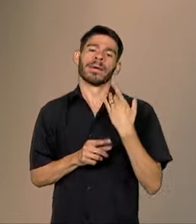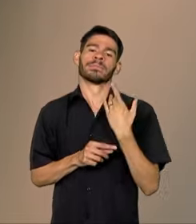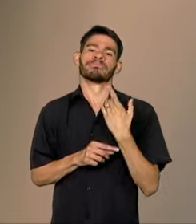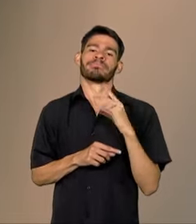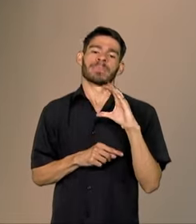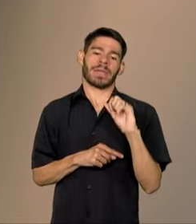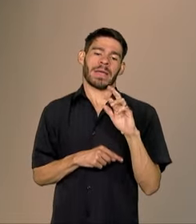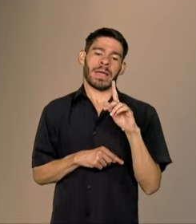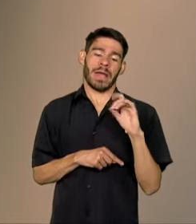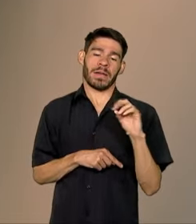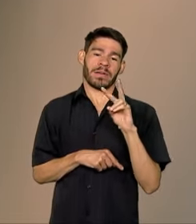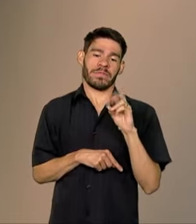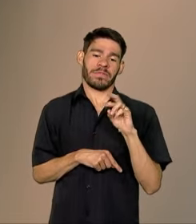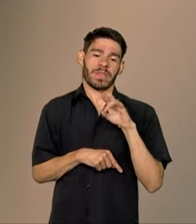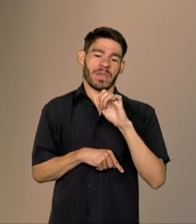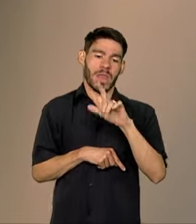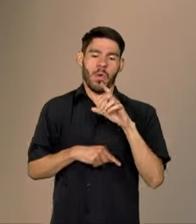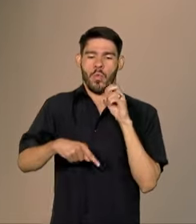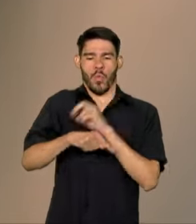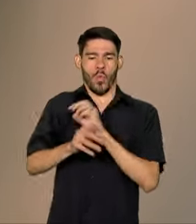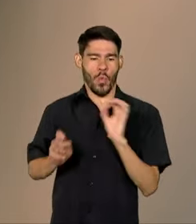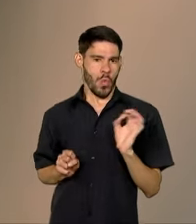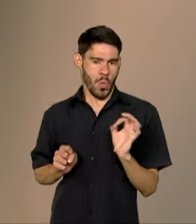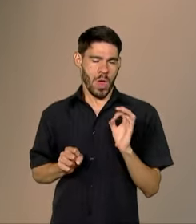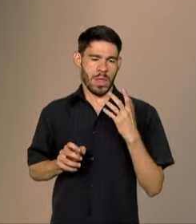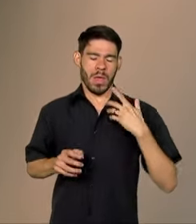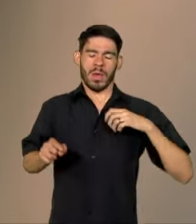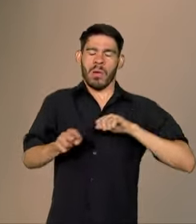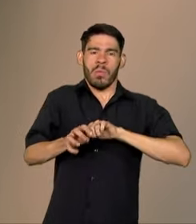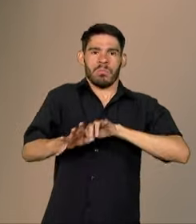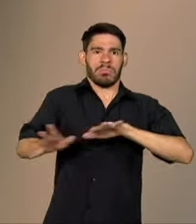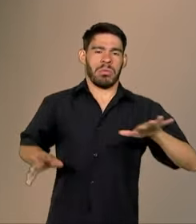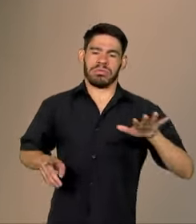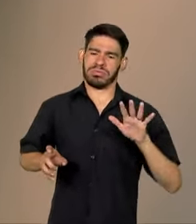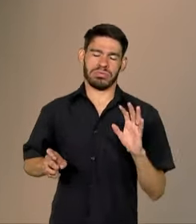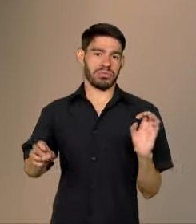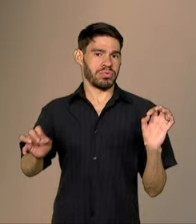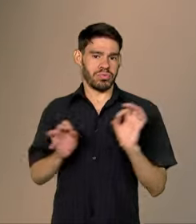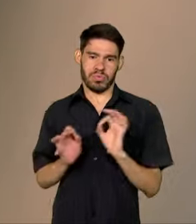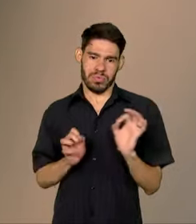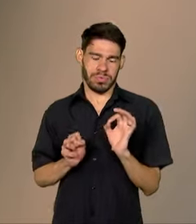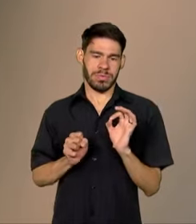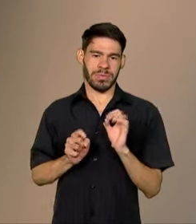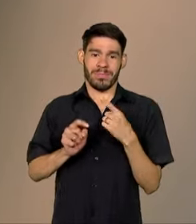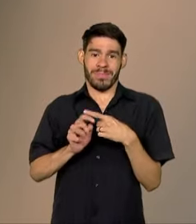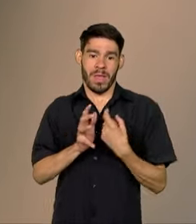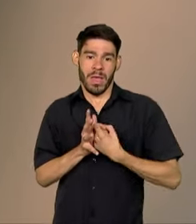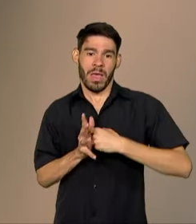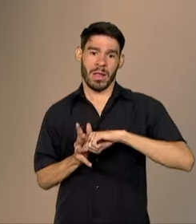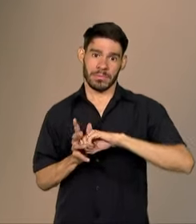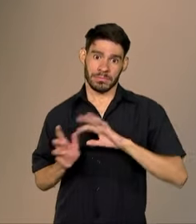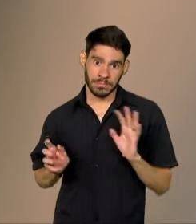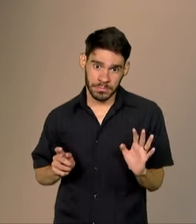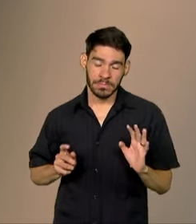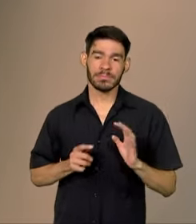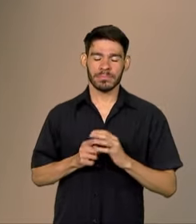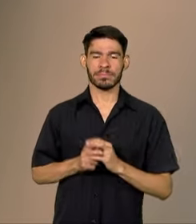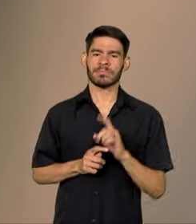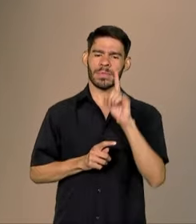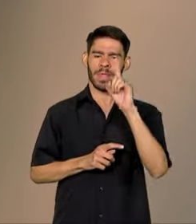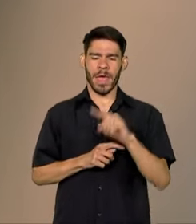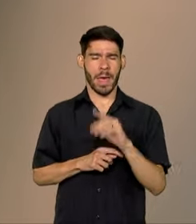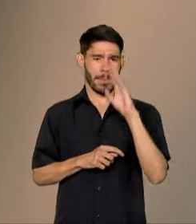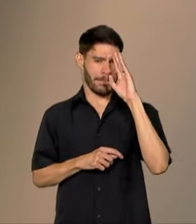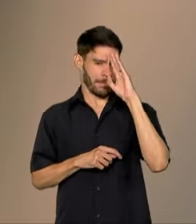Ou seja, uma pessoa que não tem o vírus circulando, ele não transmite. Então, esse é um